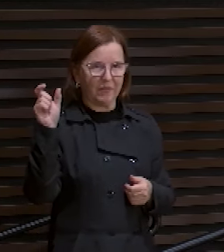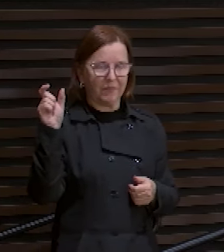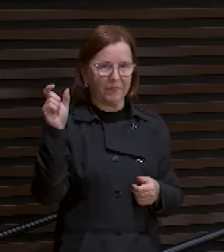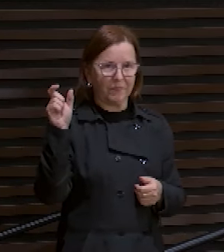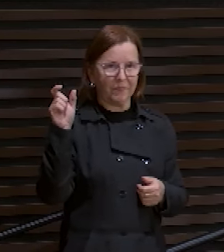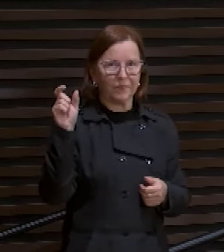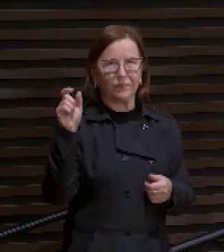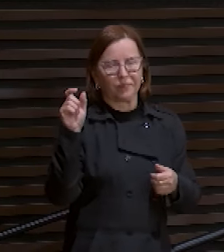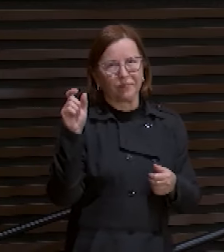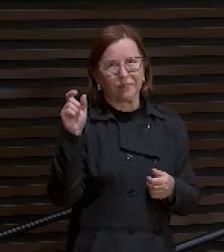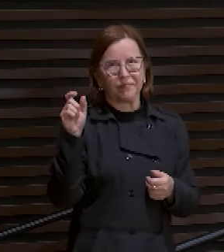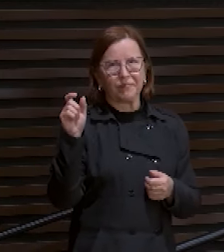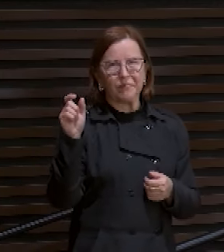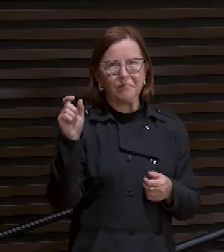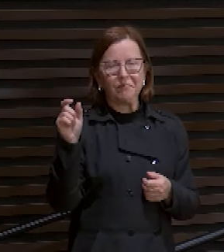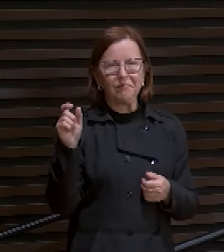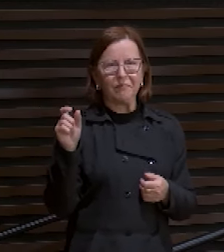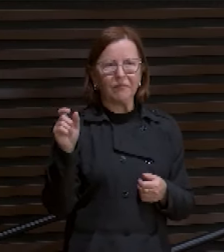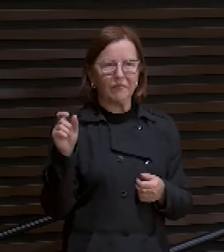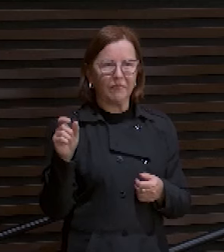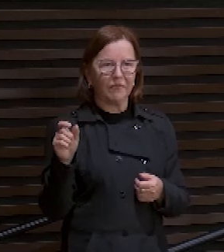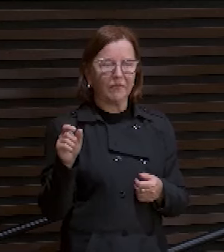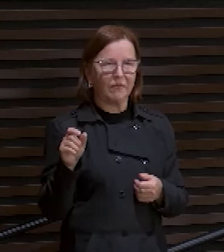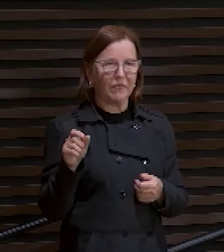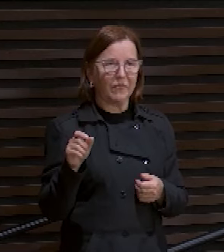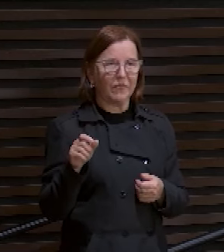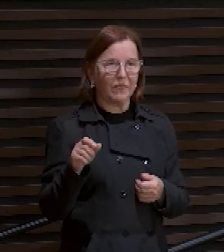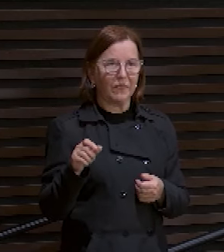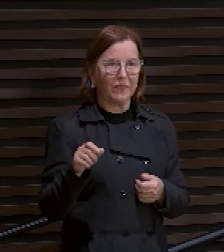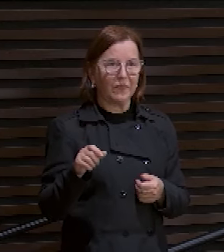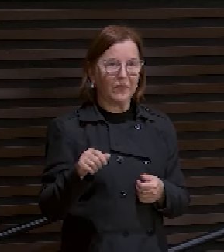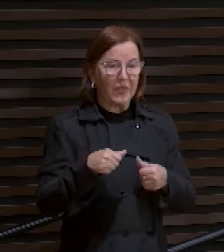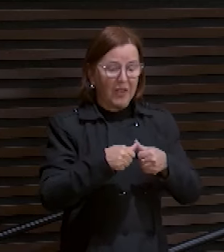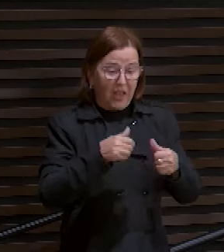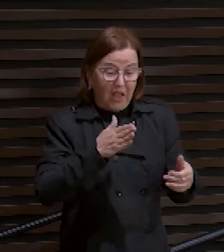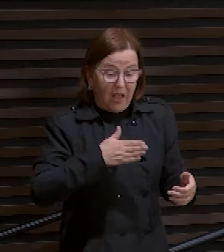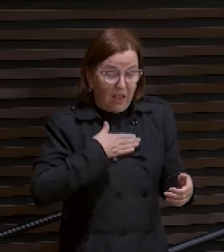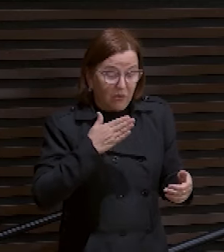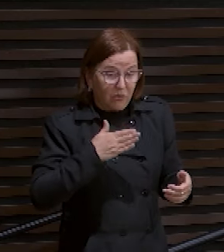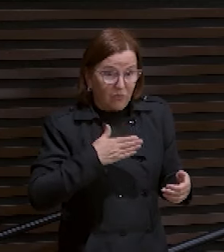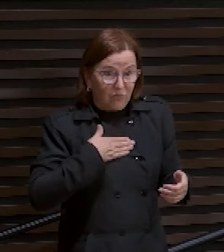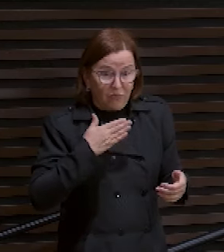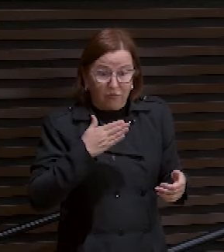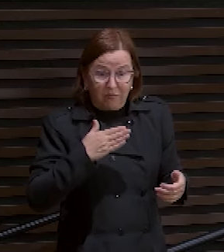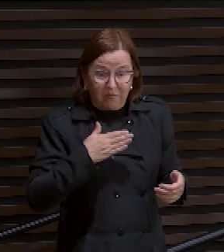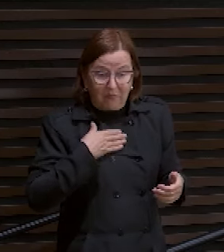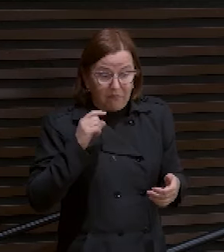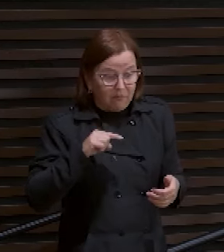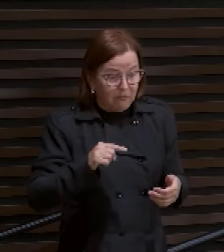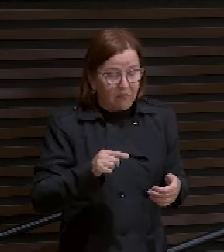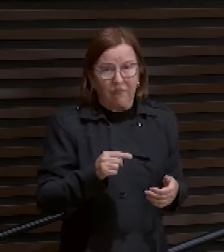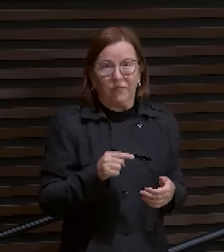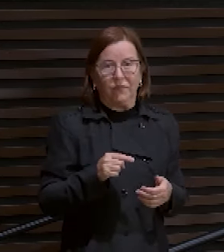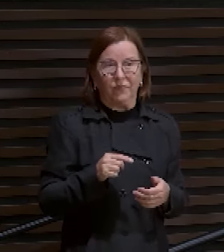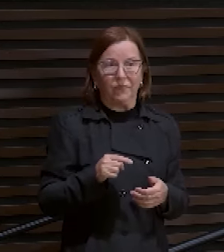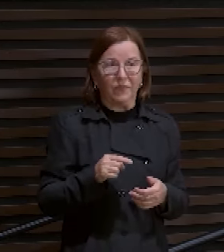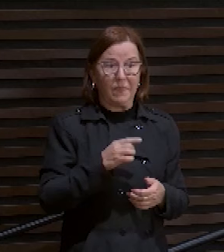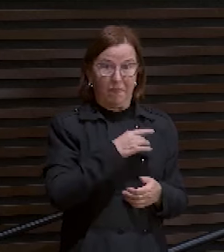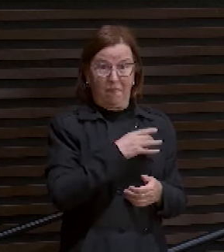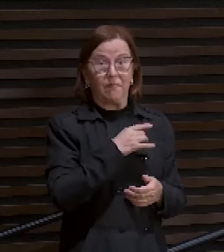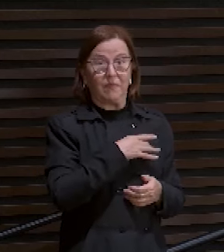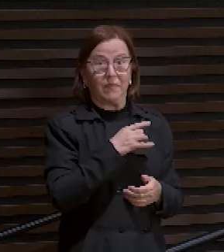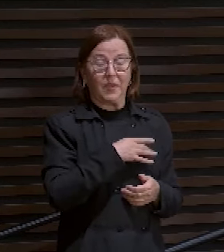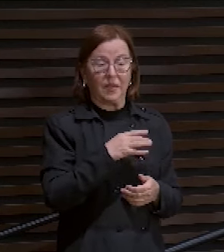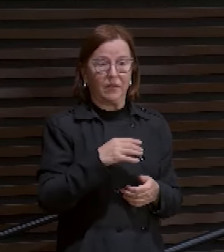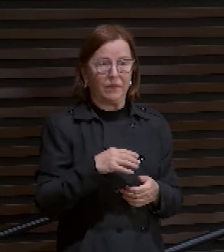E cambabel. Estar assustado com terror. Atemorizar-se.